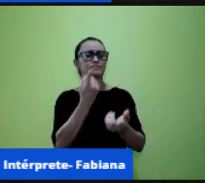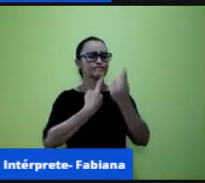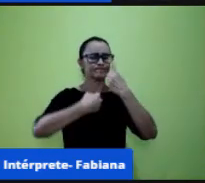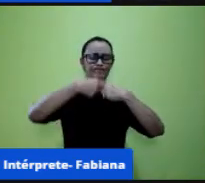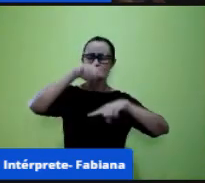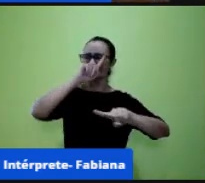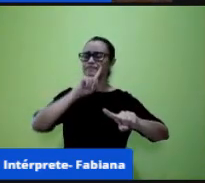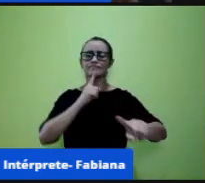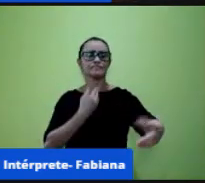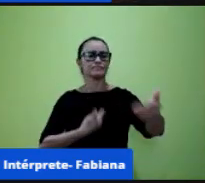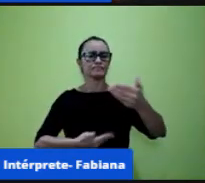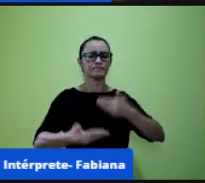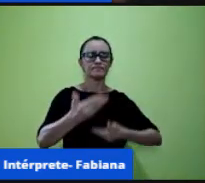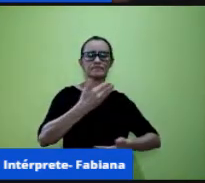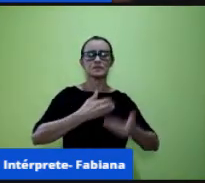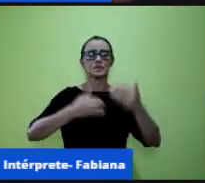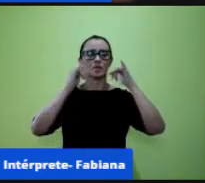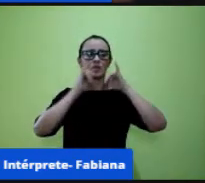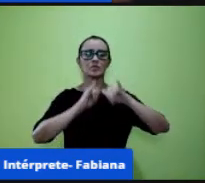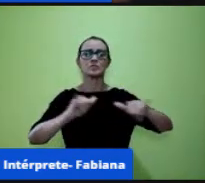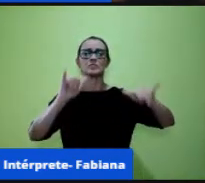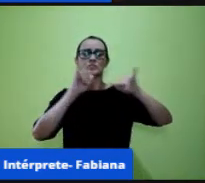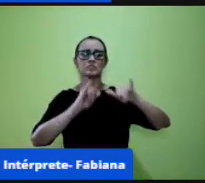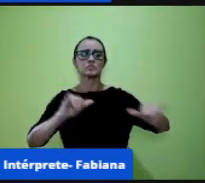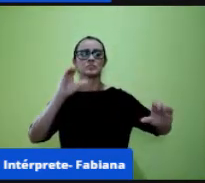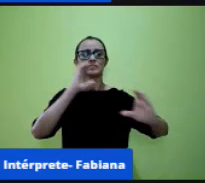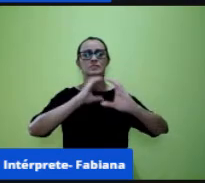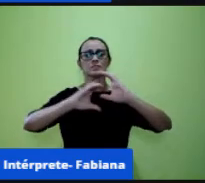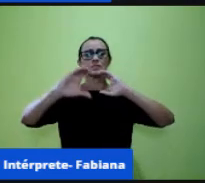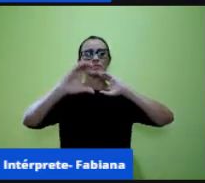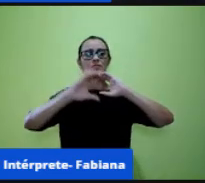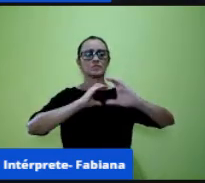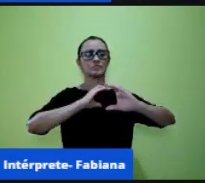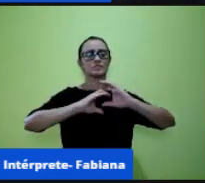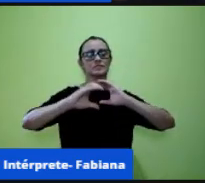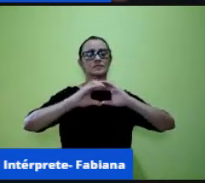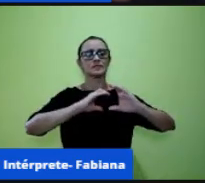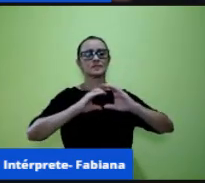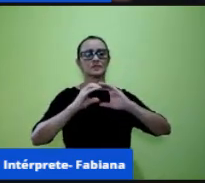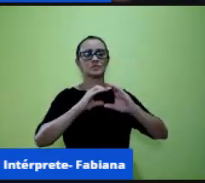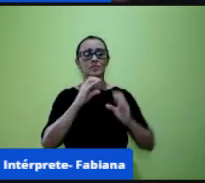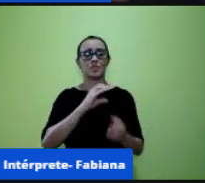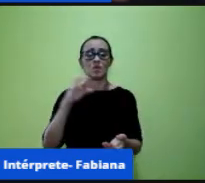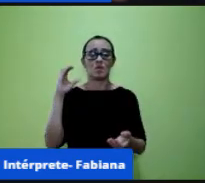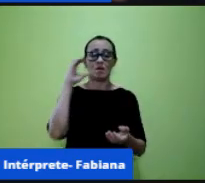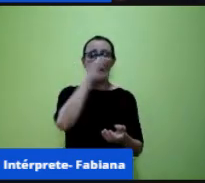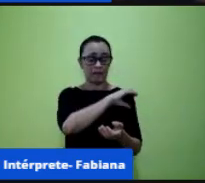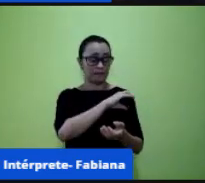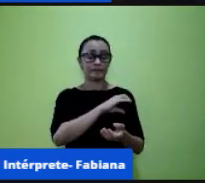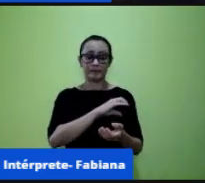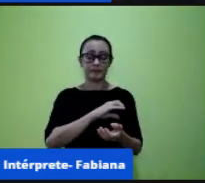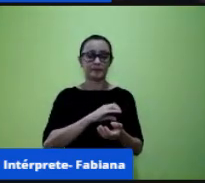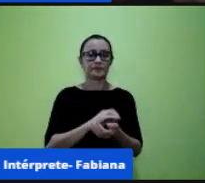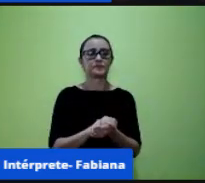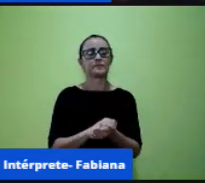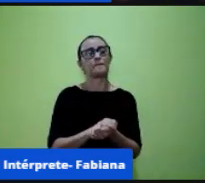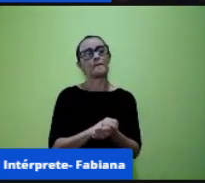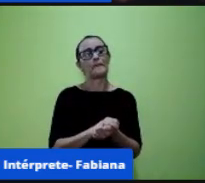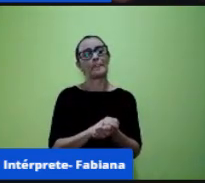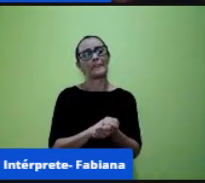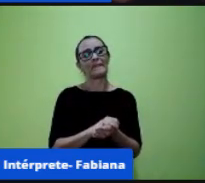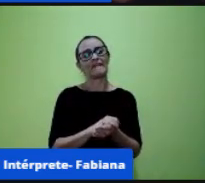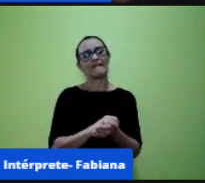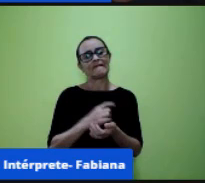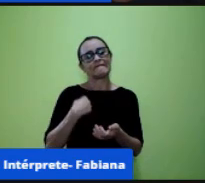e a informação e a comunicação ficou rápida demais né a gente tem o